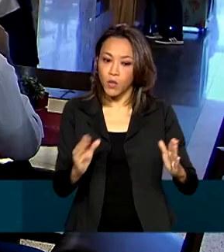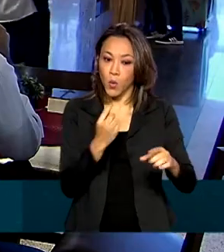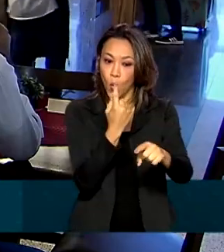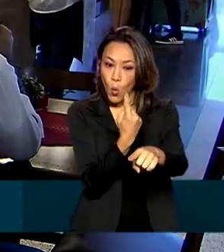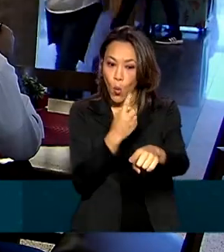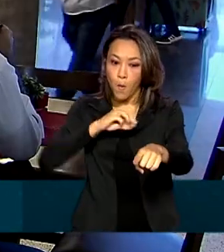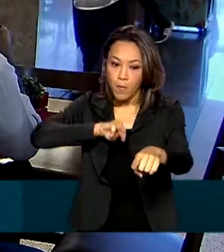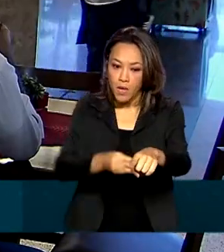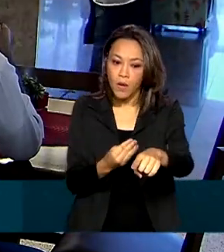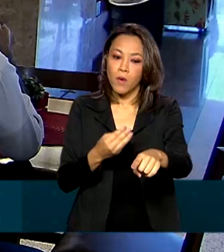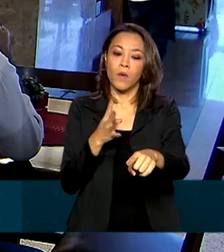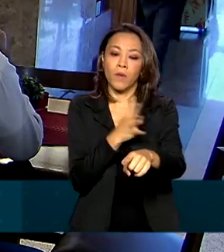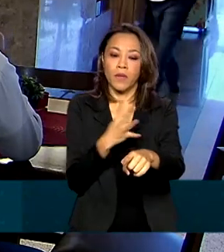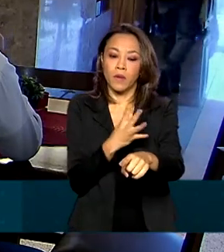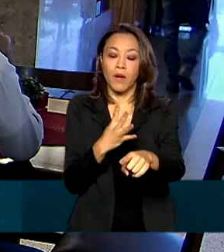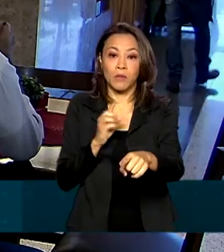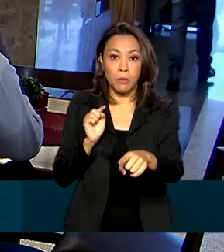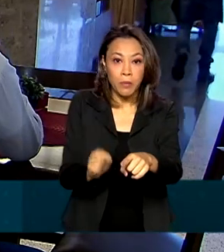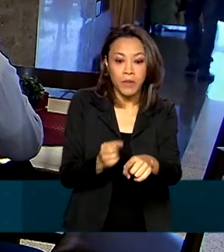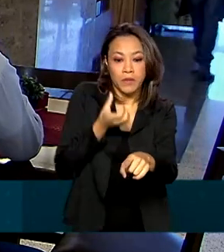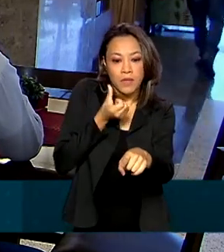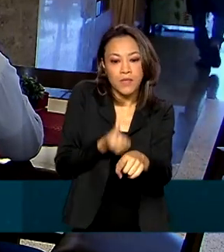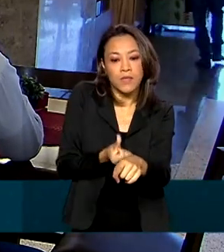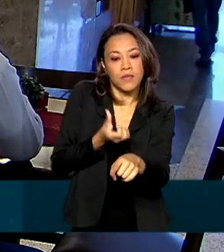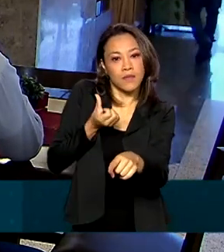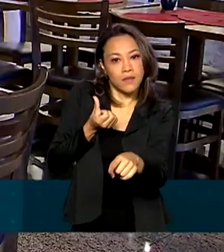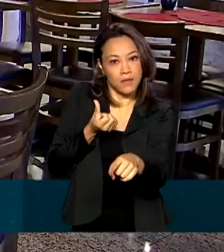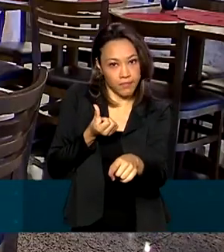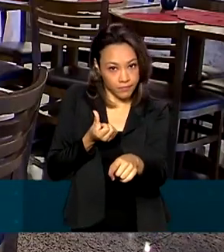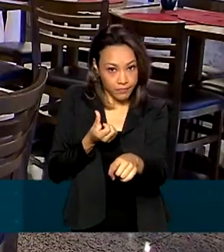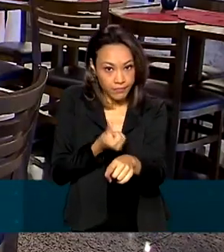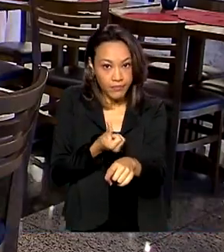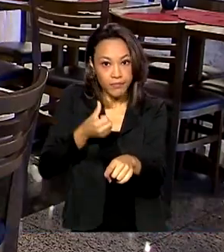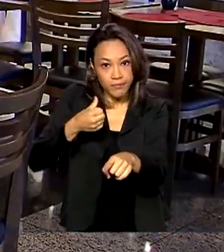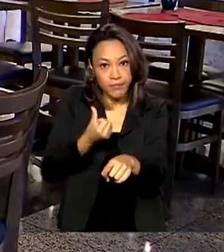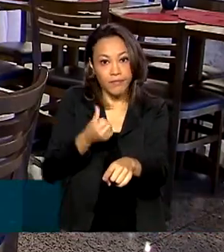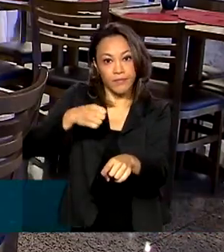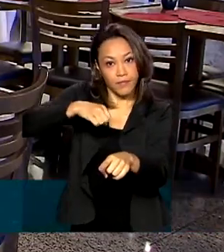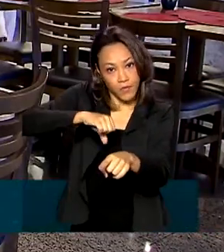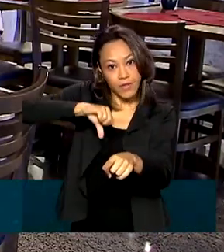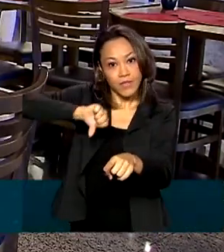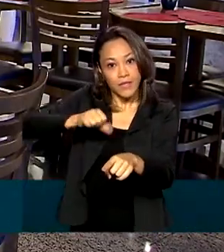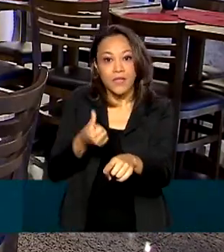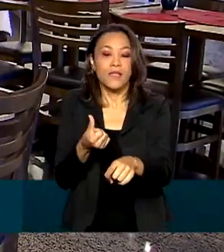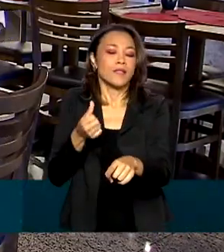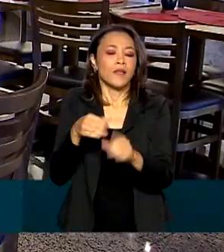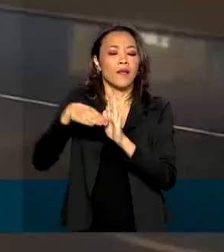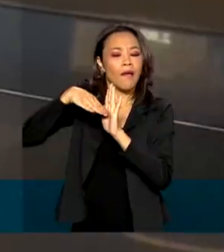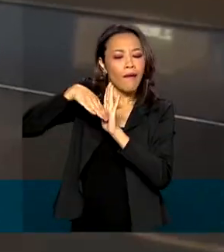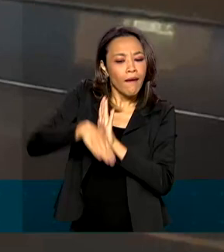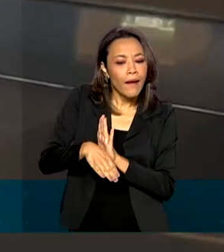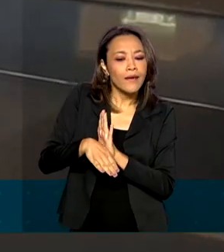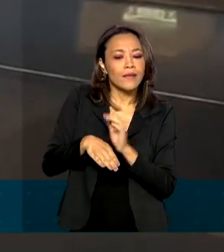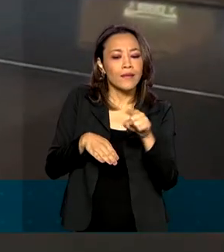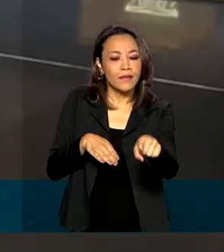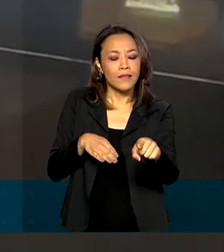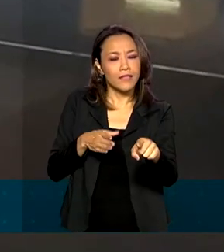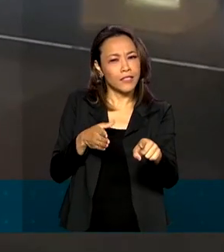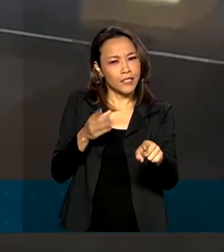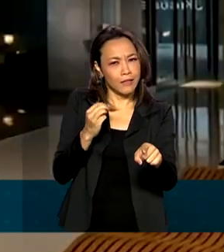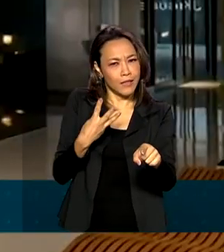.696 empresas, queda de 11,3% quando